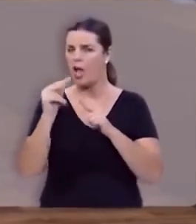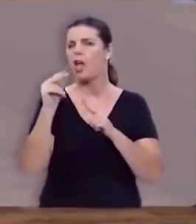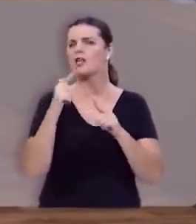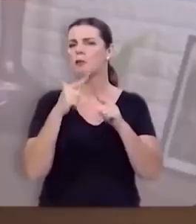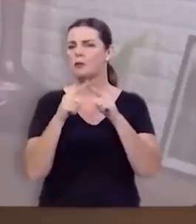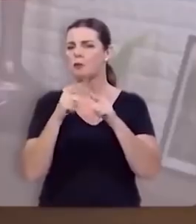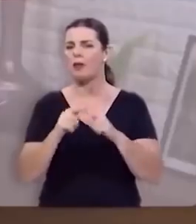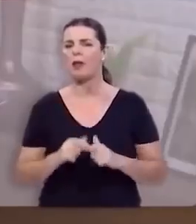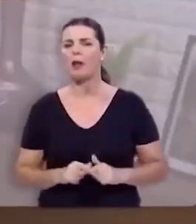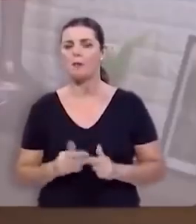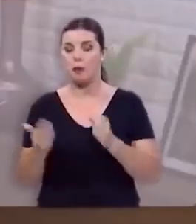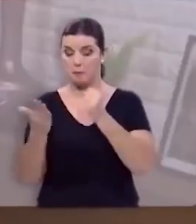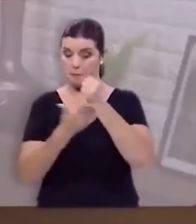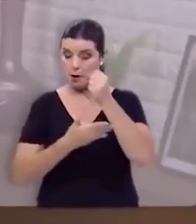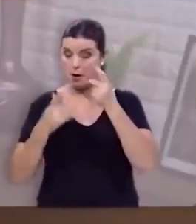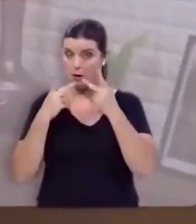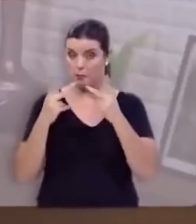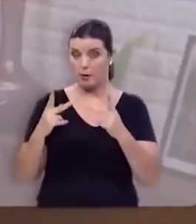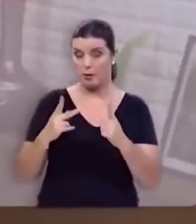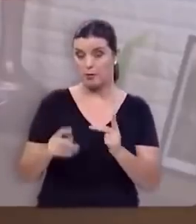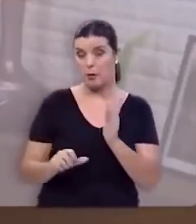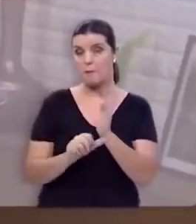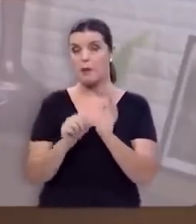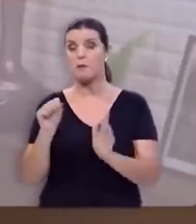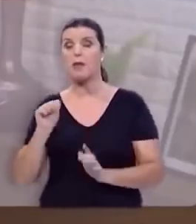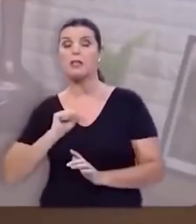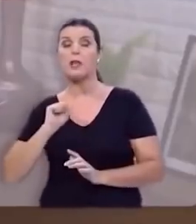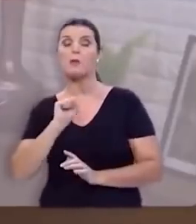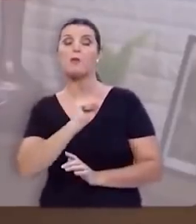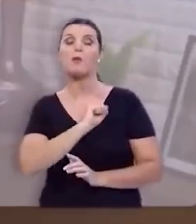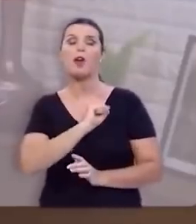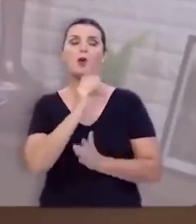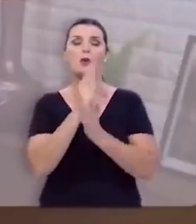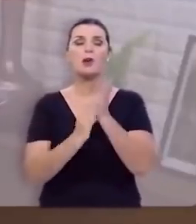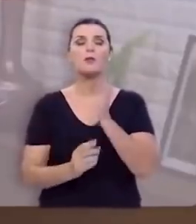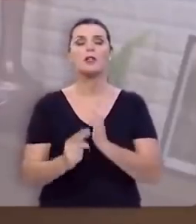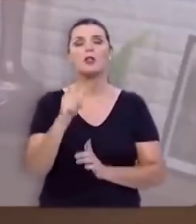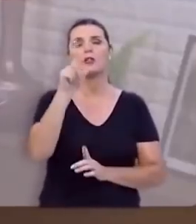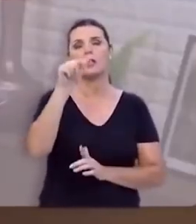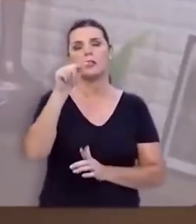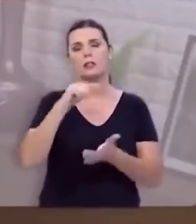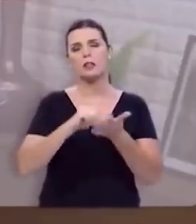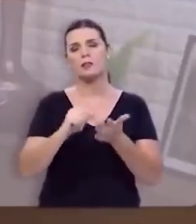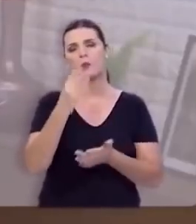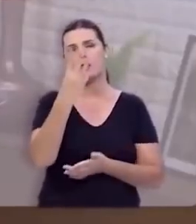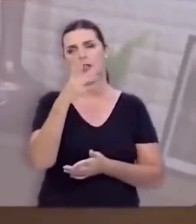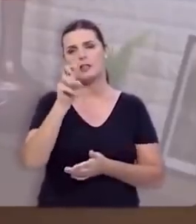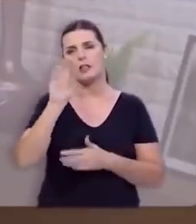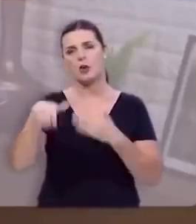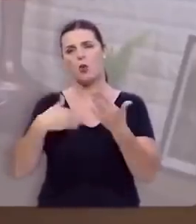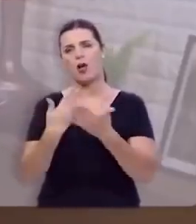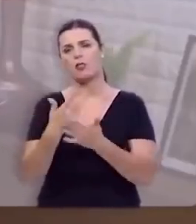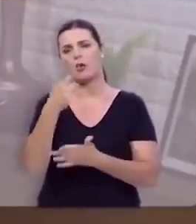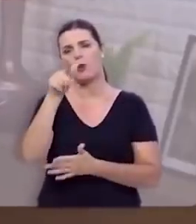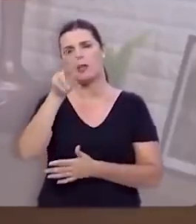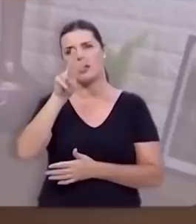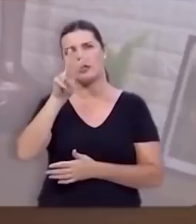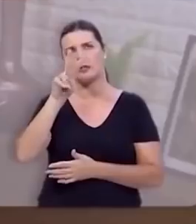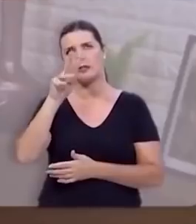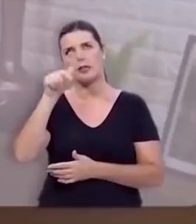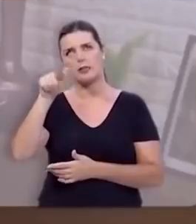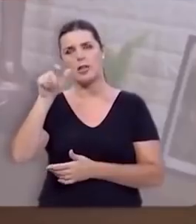gigantes. E vamos basear esta mensagem em 1 Samuel 17, versos 45 a